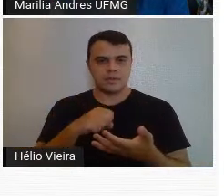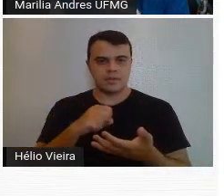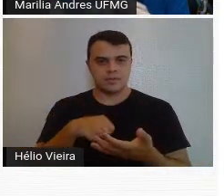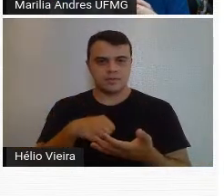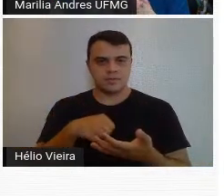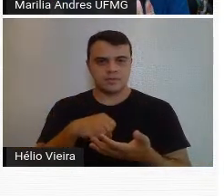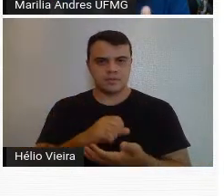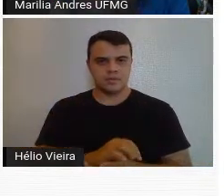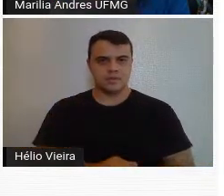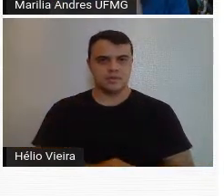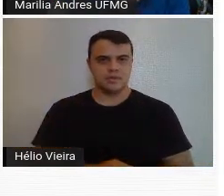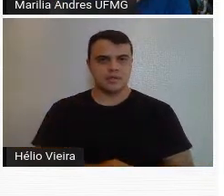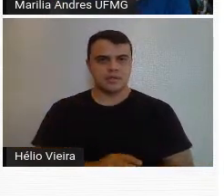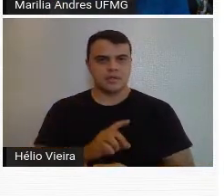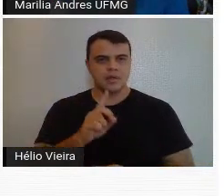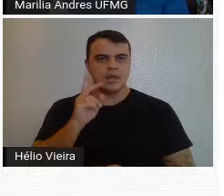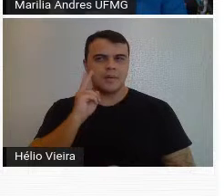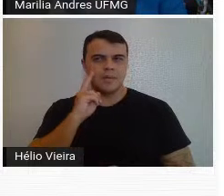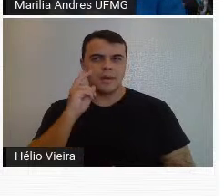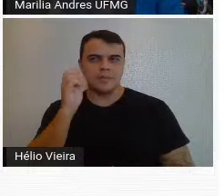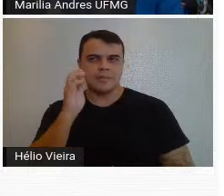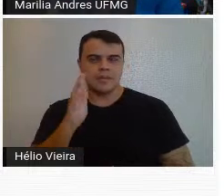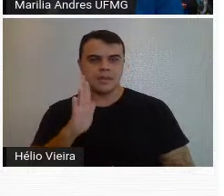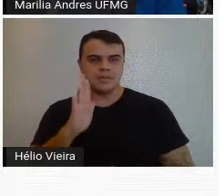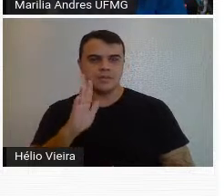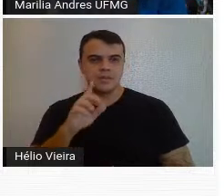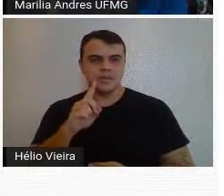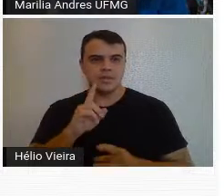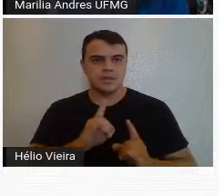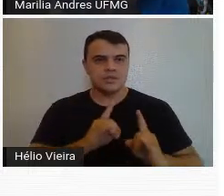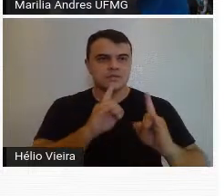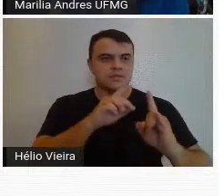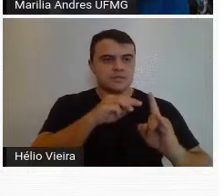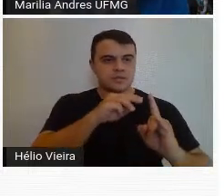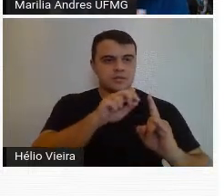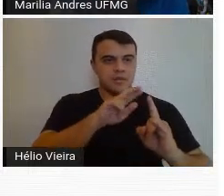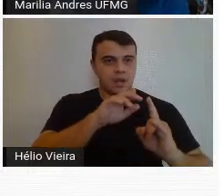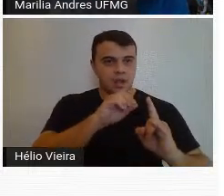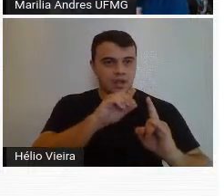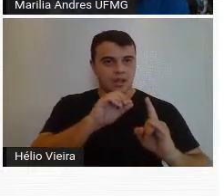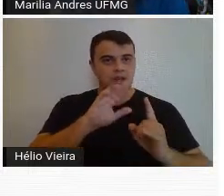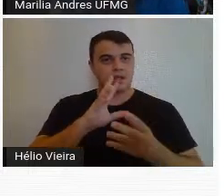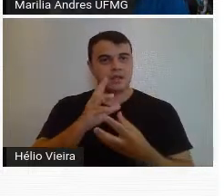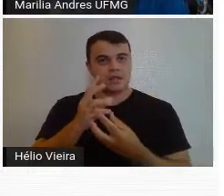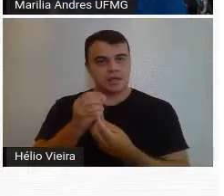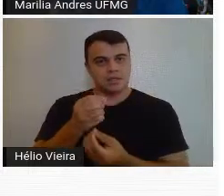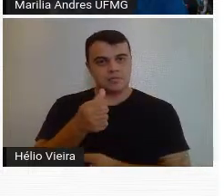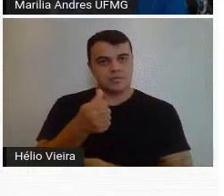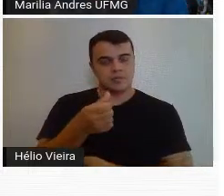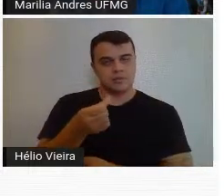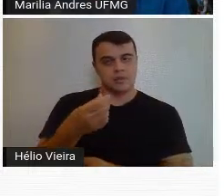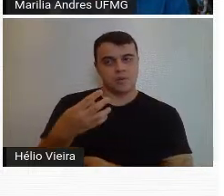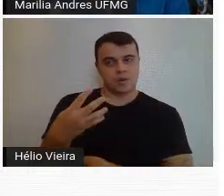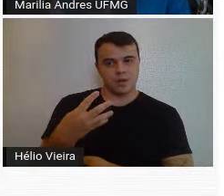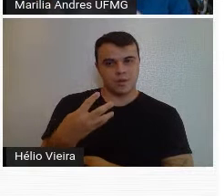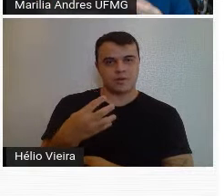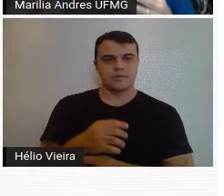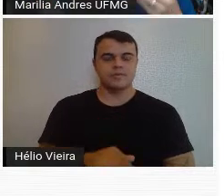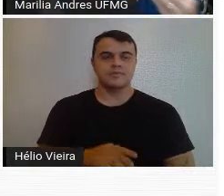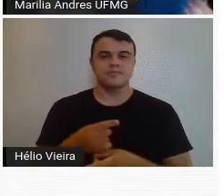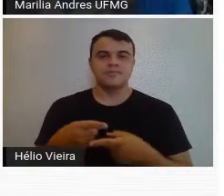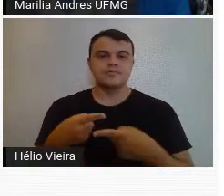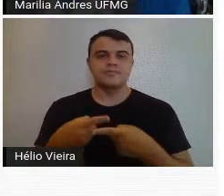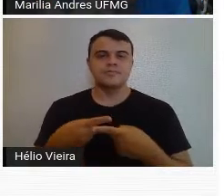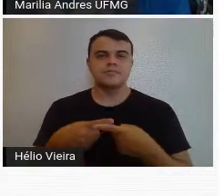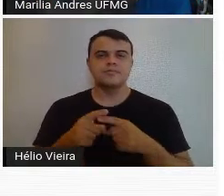não do Bar Brasil, mas do Edifício Mariana, Exposição de Arte Moderna, de 1944, justamente